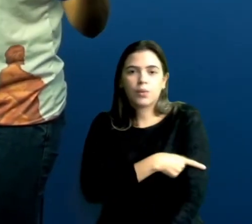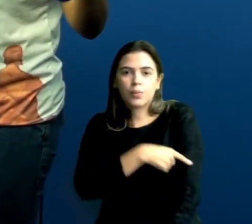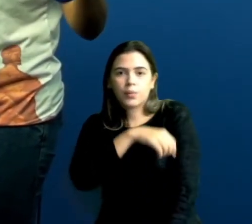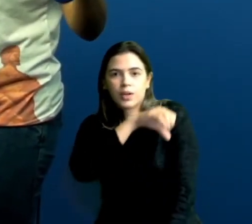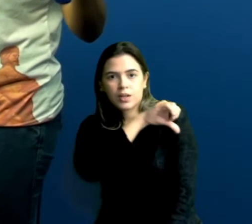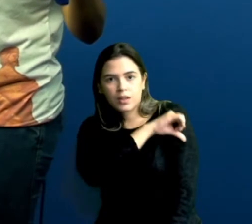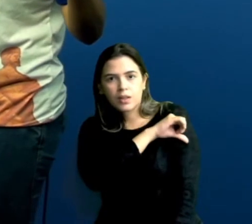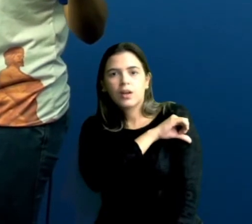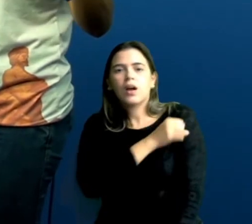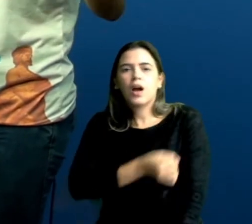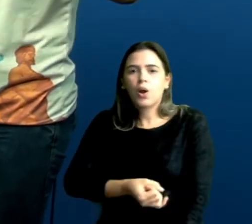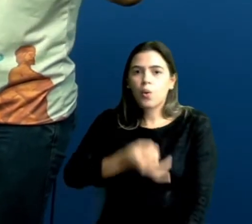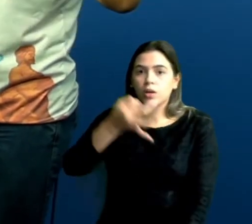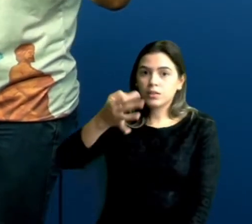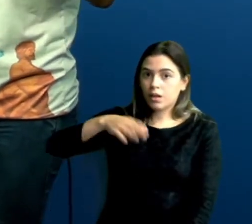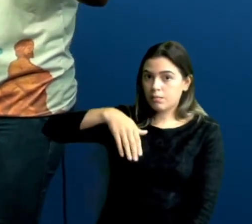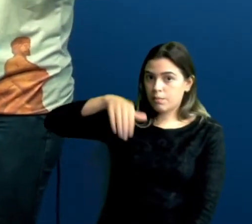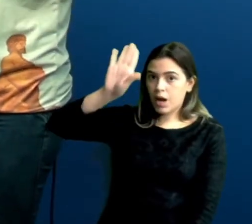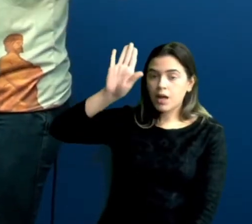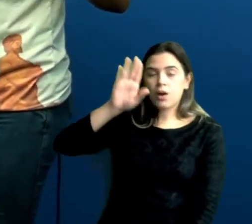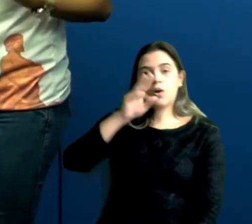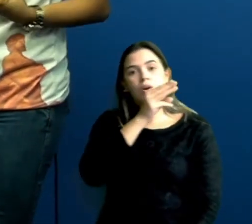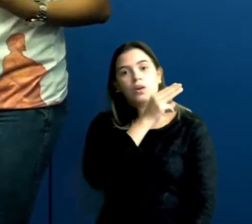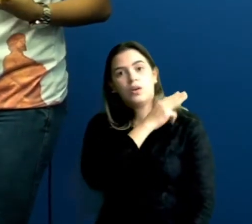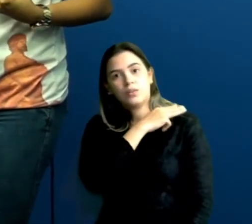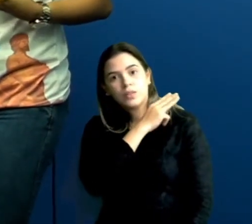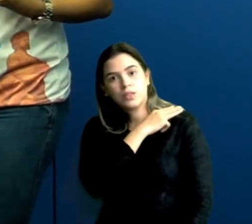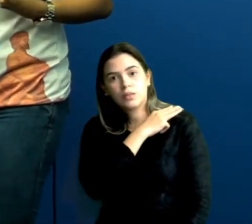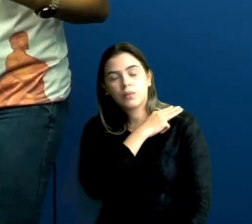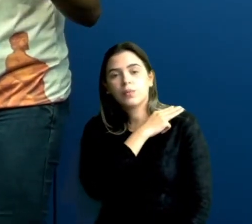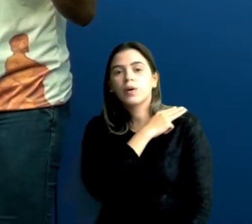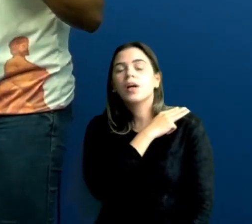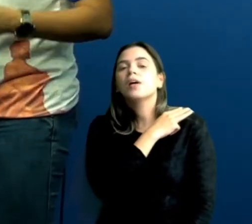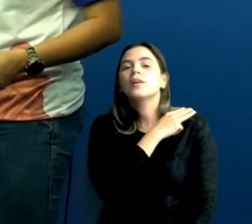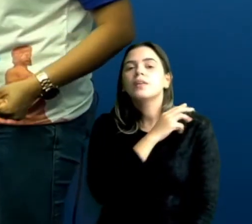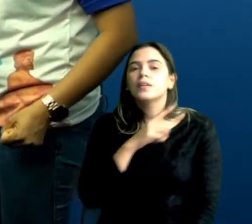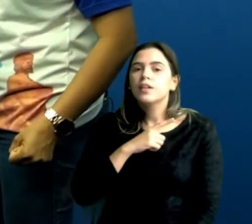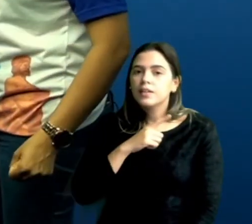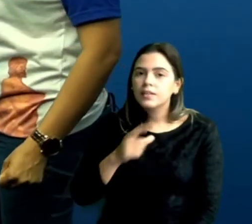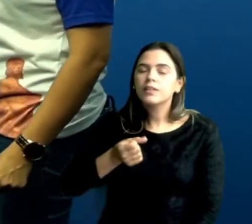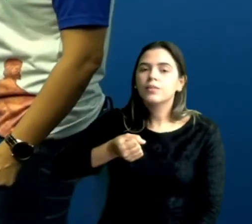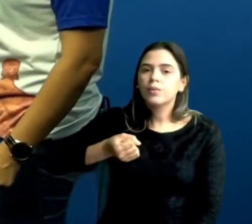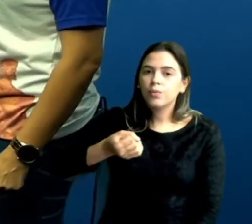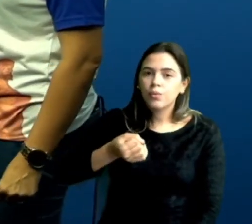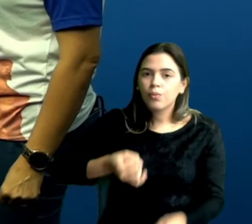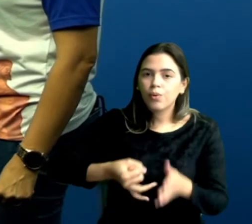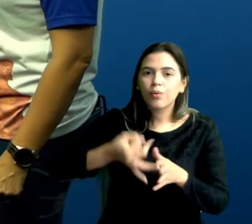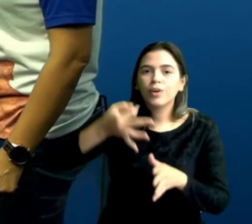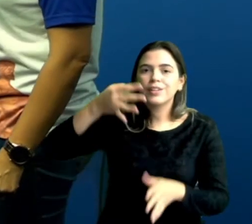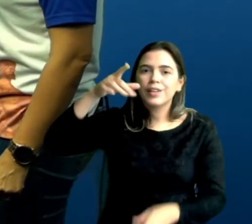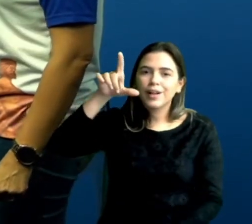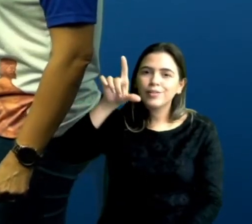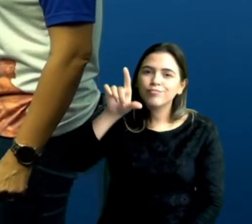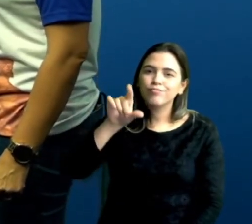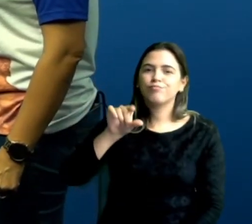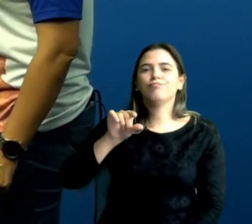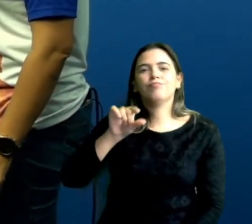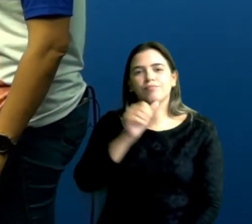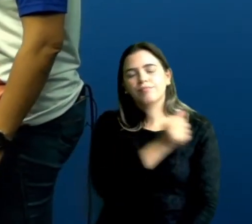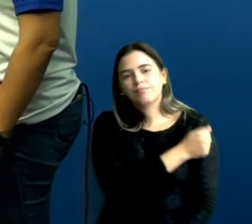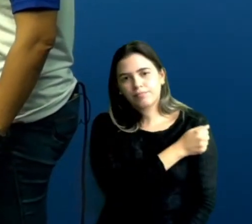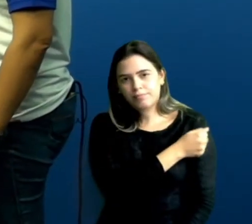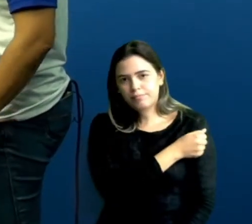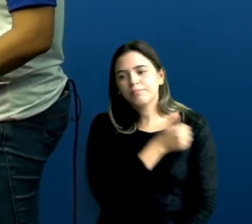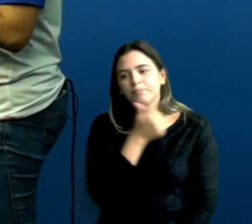quantidade de matriculados é bem maior. E no ensino médio, a gente tem, de novo, uma quantidade mais reduzida de alunos.